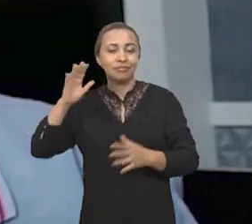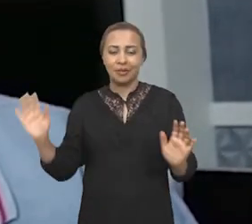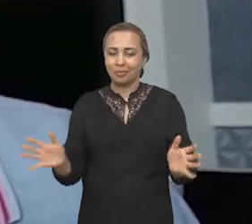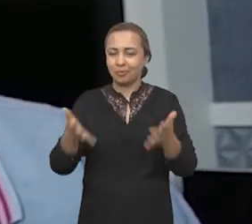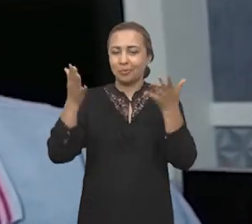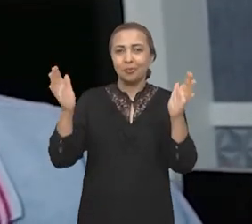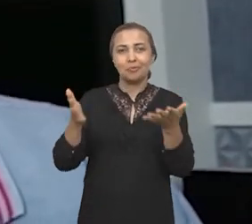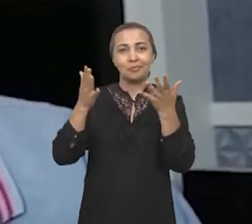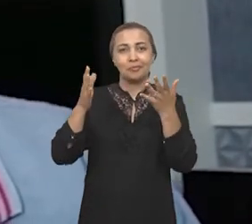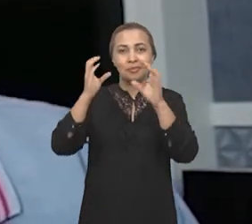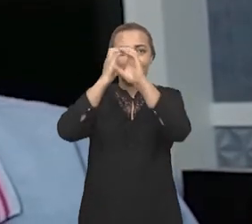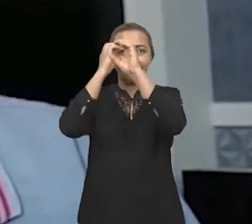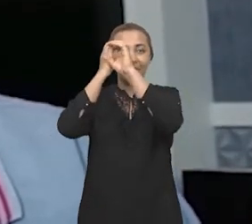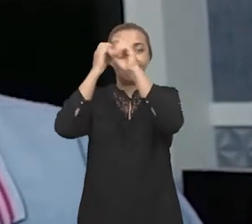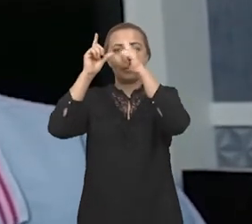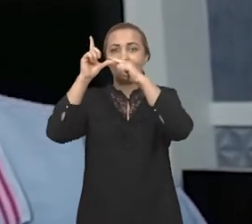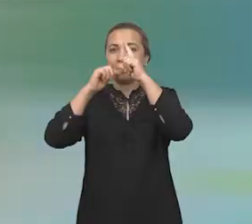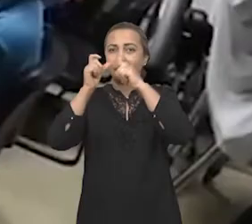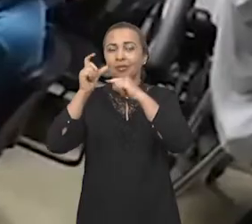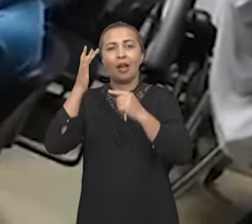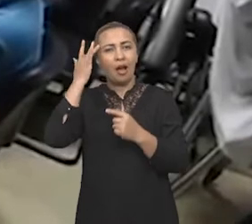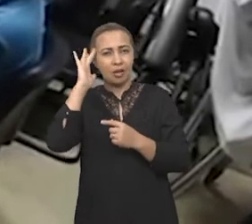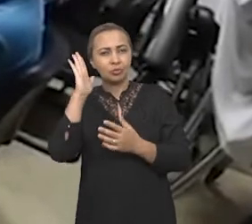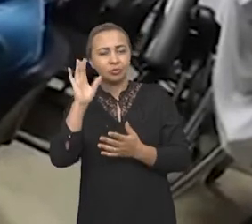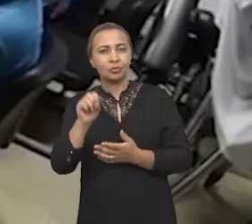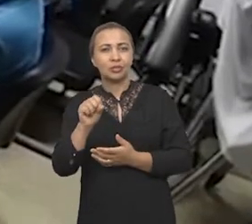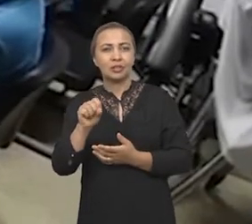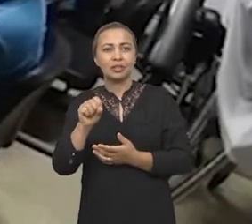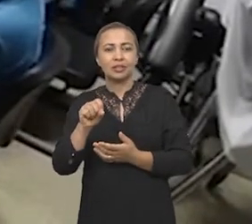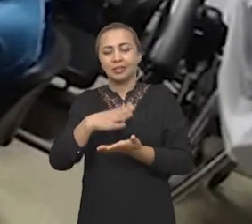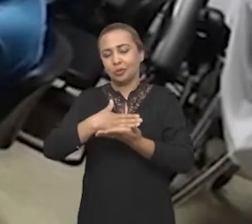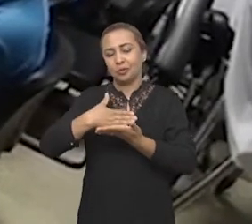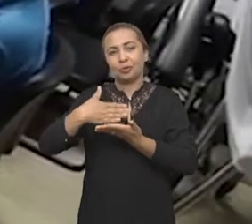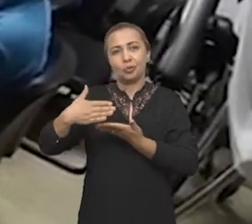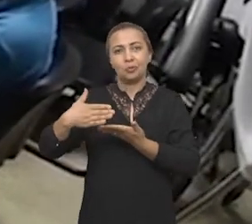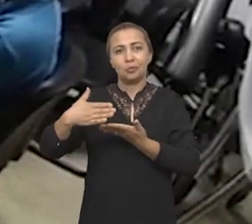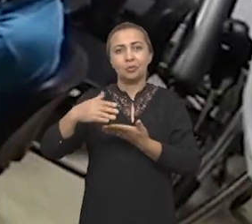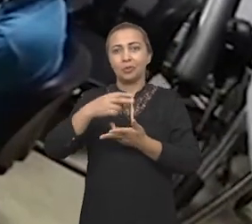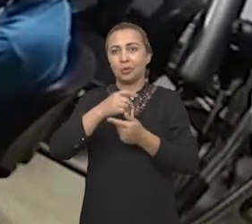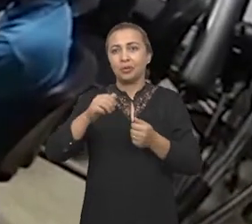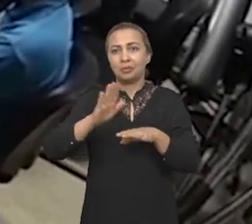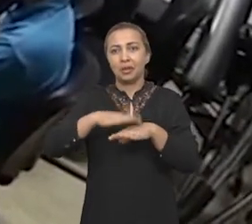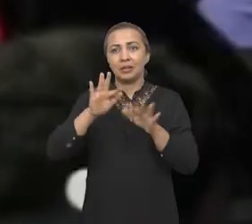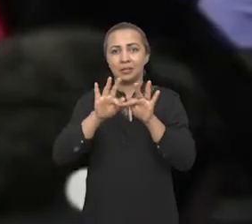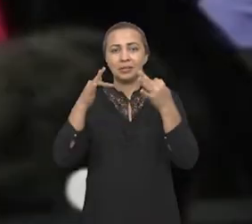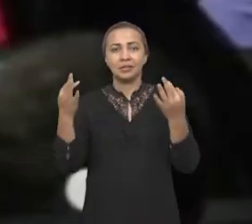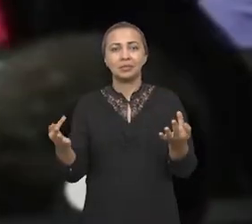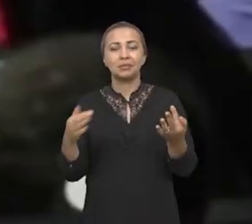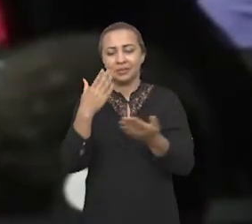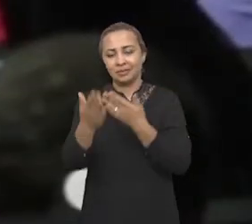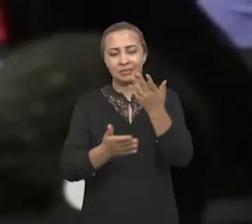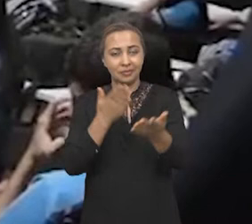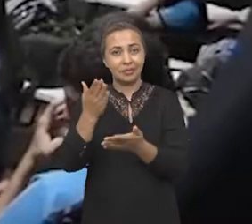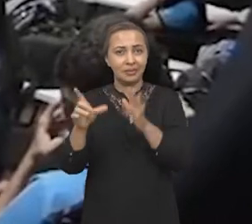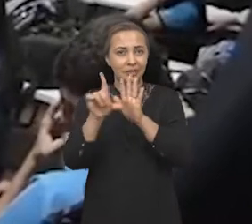observatório astronômico, eu acho que desde questões mais simples, que